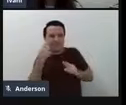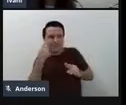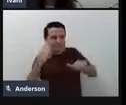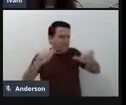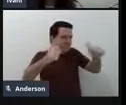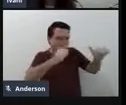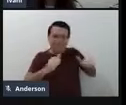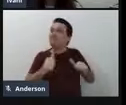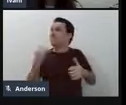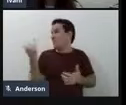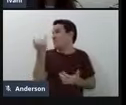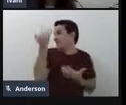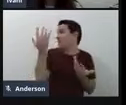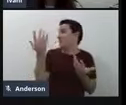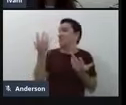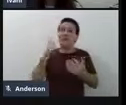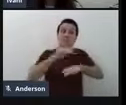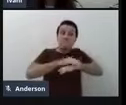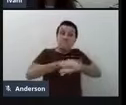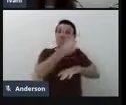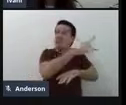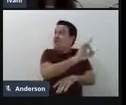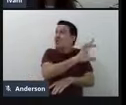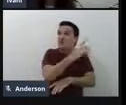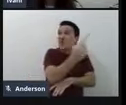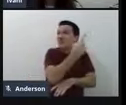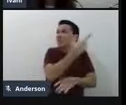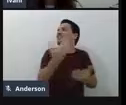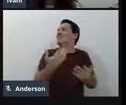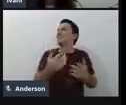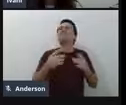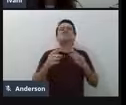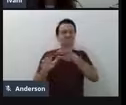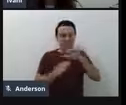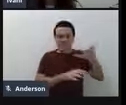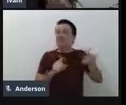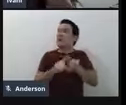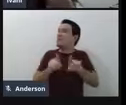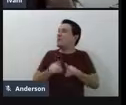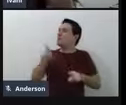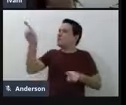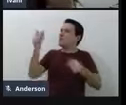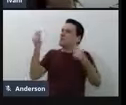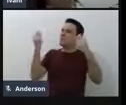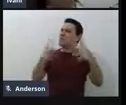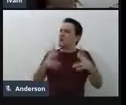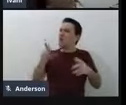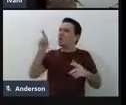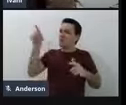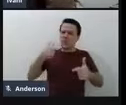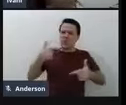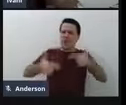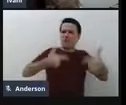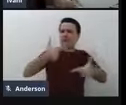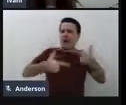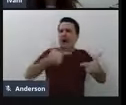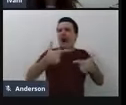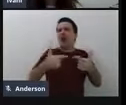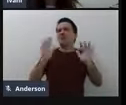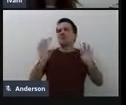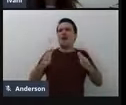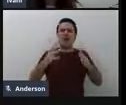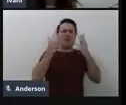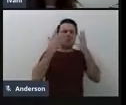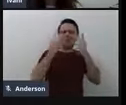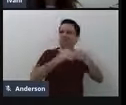relevante, isso dá autonomia. E aí você comentou também do teu trabalho já com crianças, com